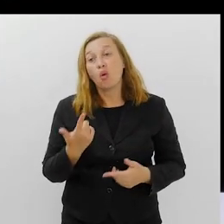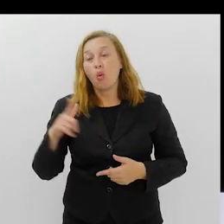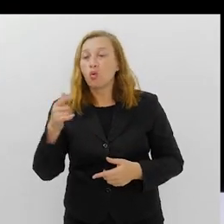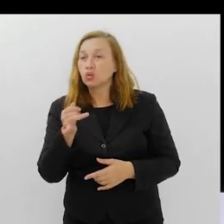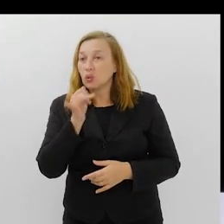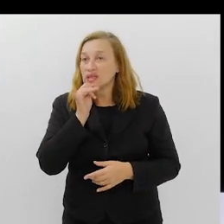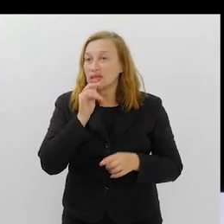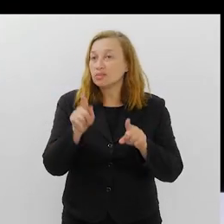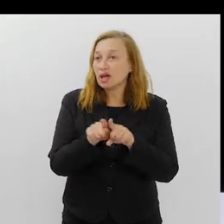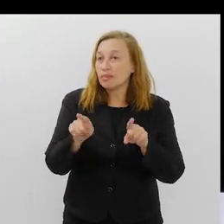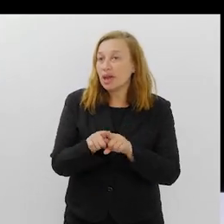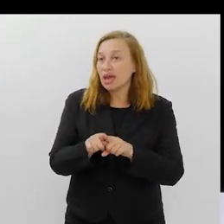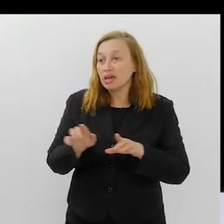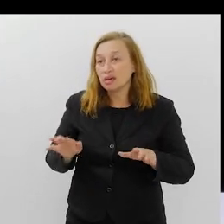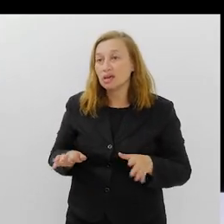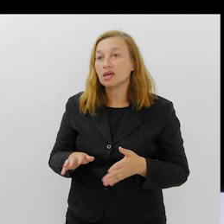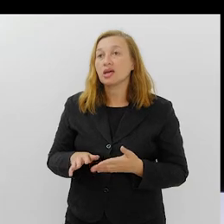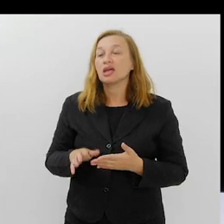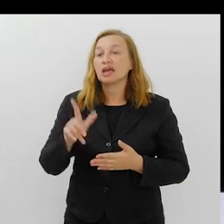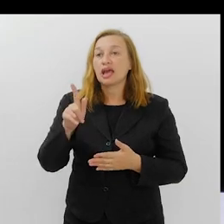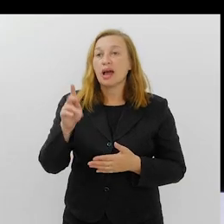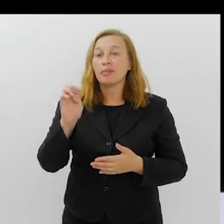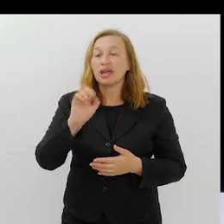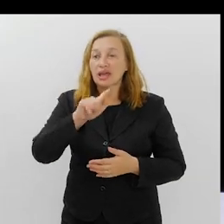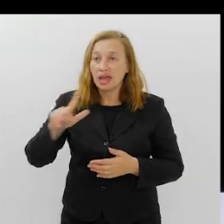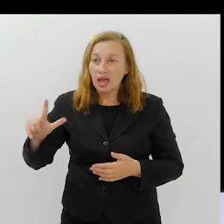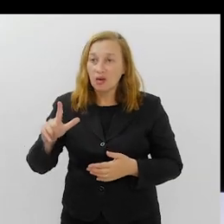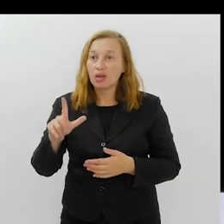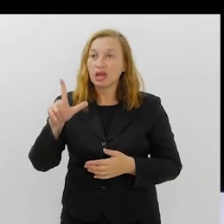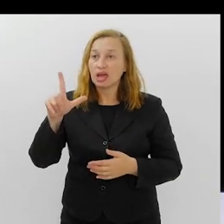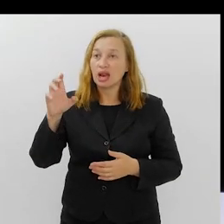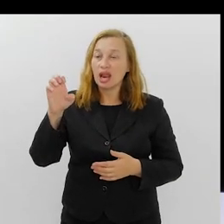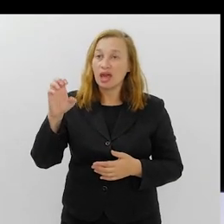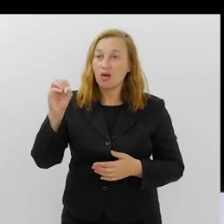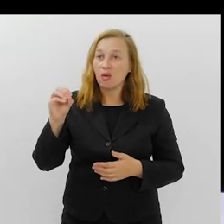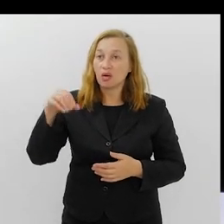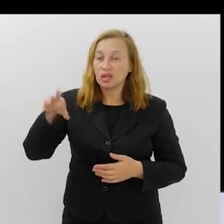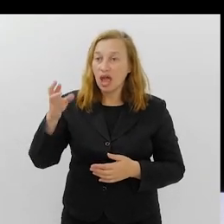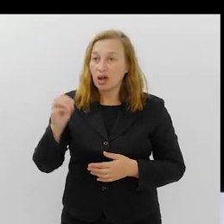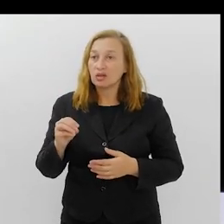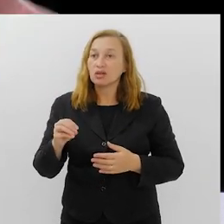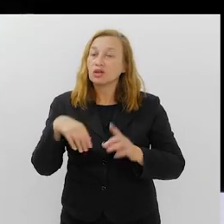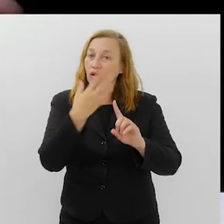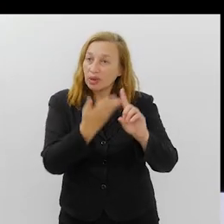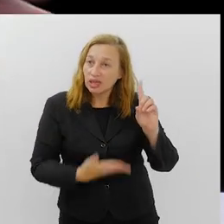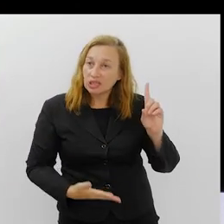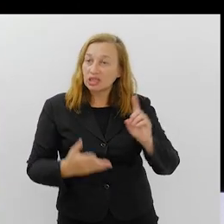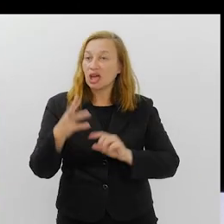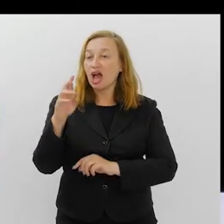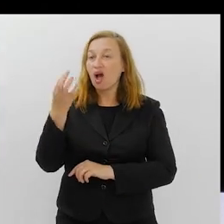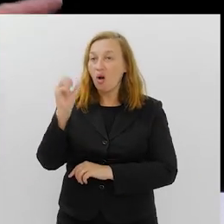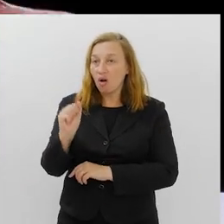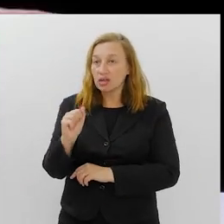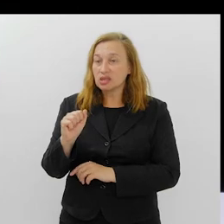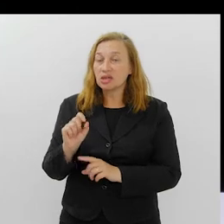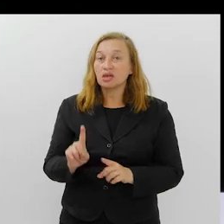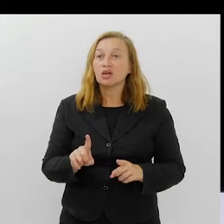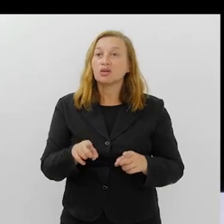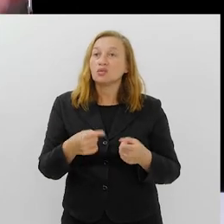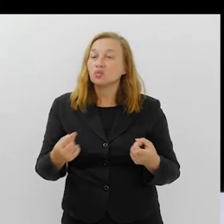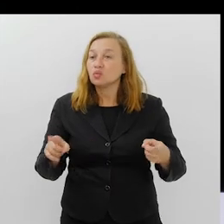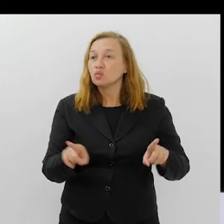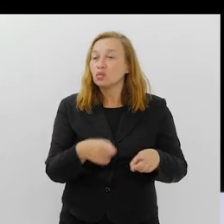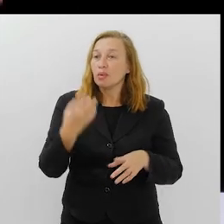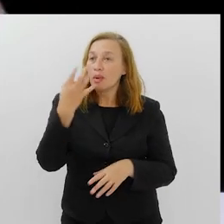dando um outro exemplo, insistindo um pouco no Gabriel e Leonardo, que fizeram homenagem à Rosa Magalhães no Enredo da Onça. Por exemplo,